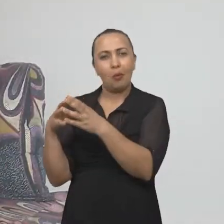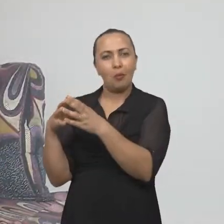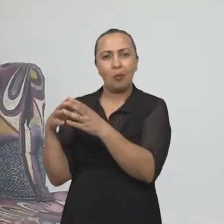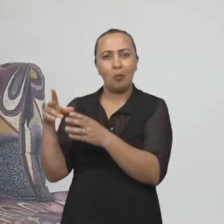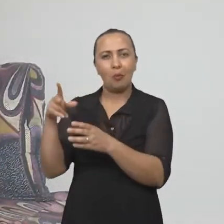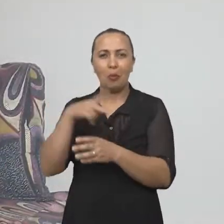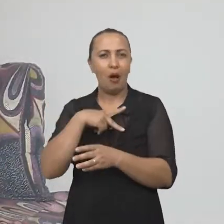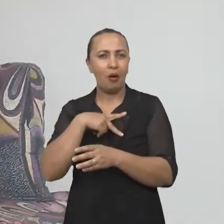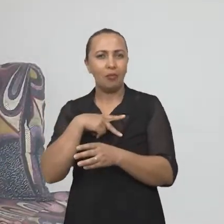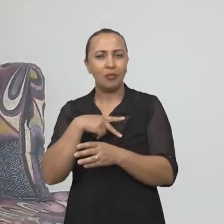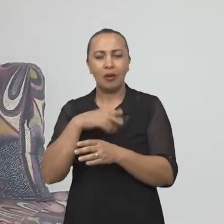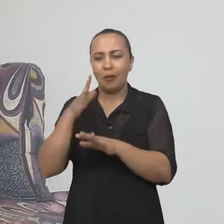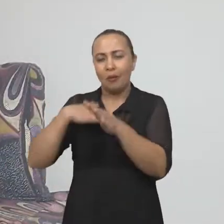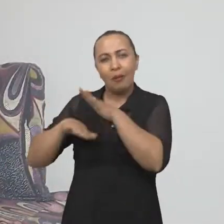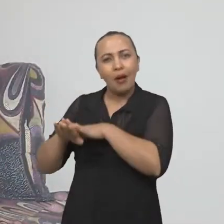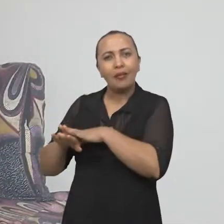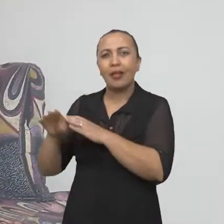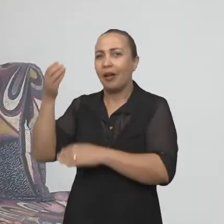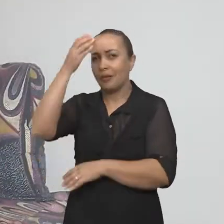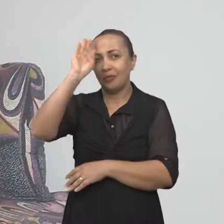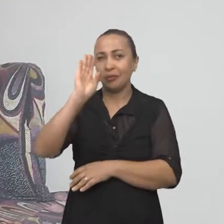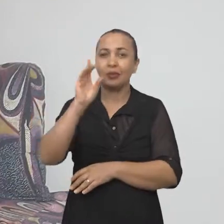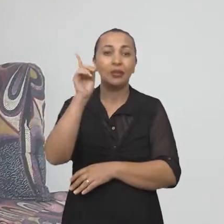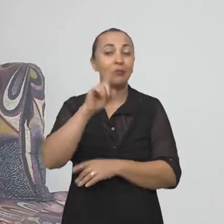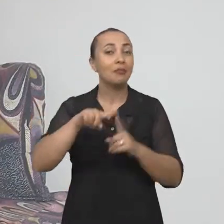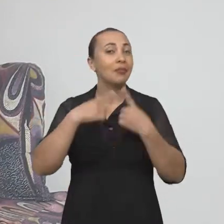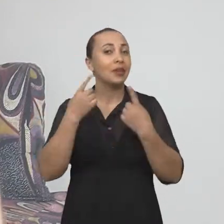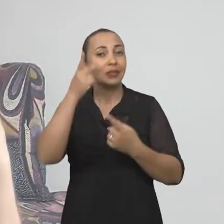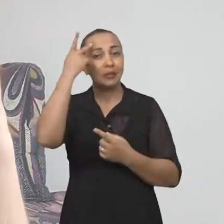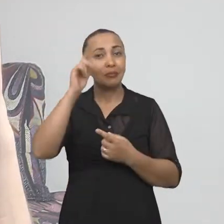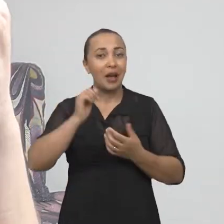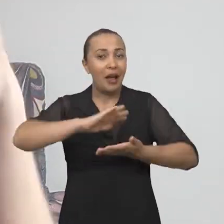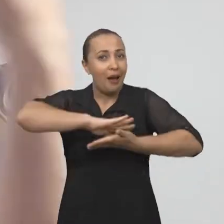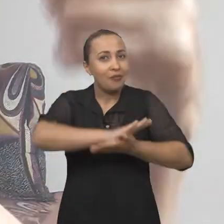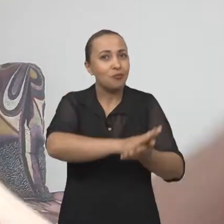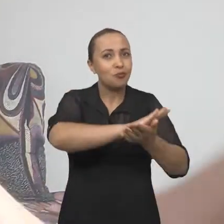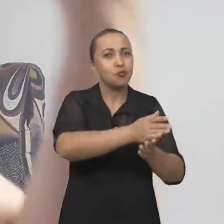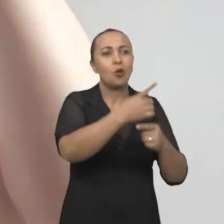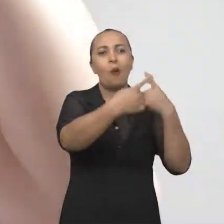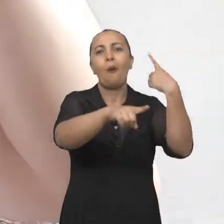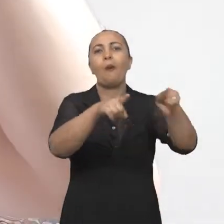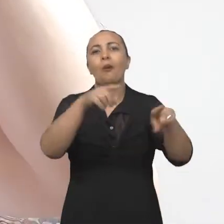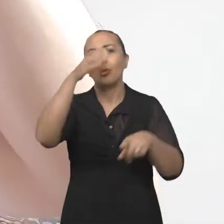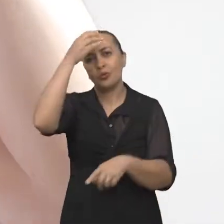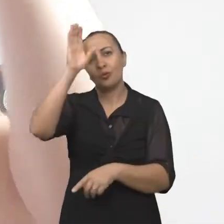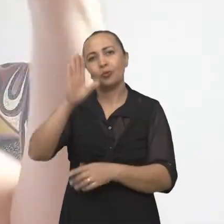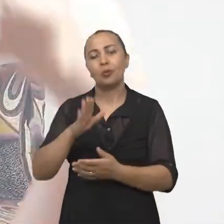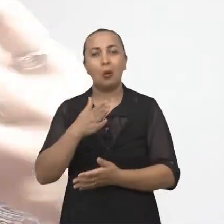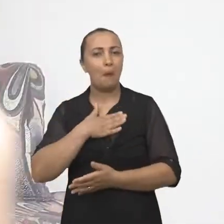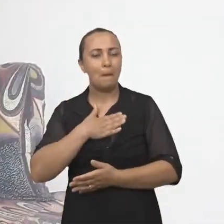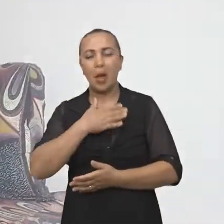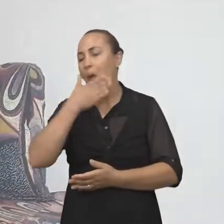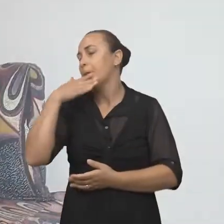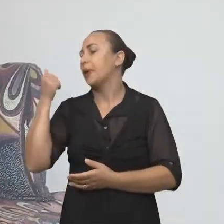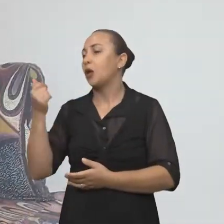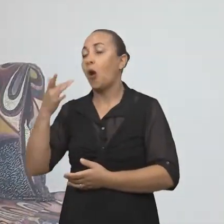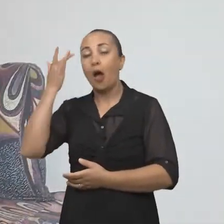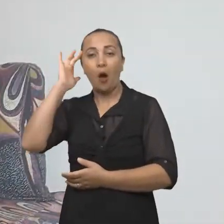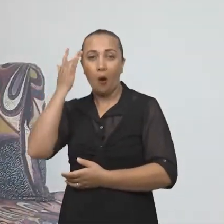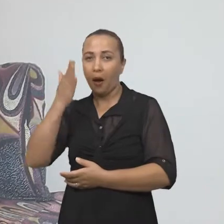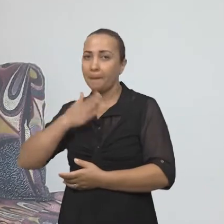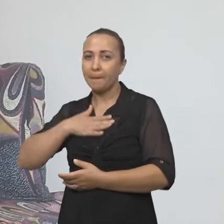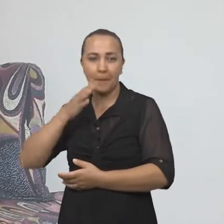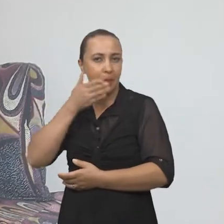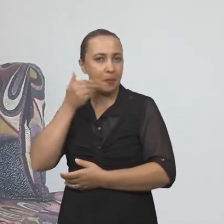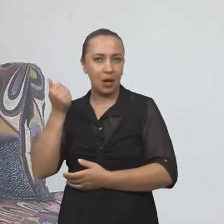ter o seu grupo, preservar a sua cultura, mas para destruir outras culturas, né? Ou seja, o meu é melhor,